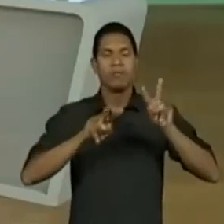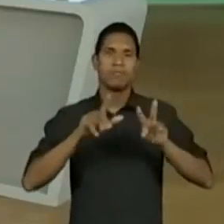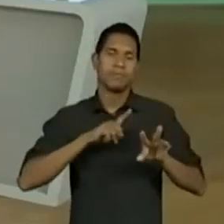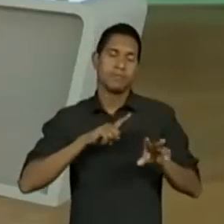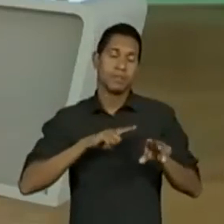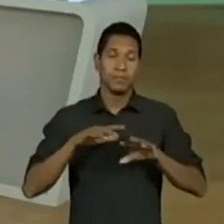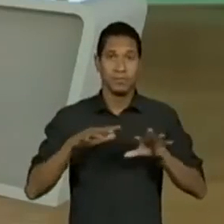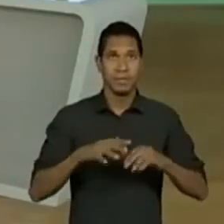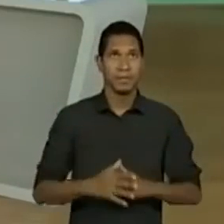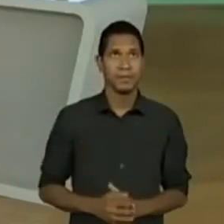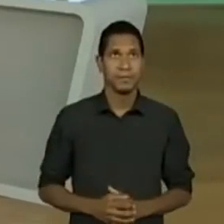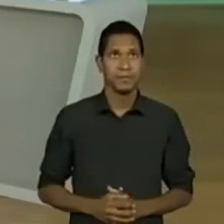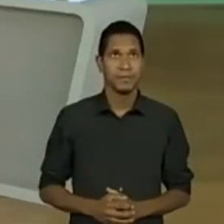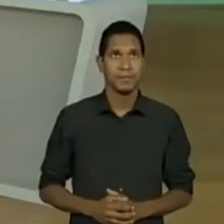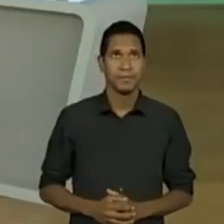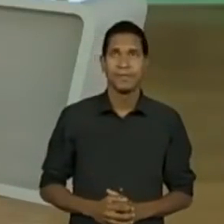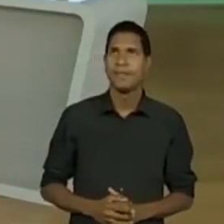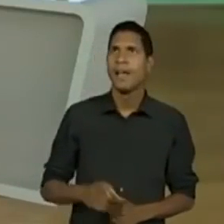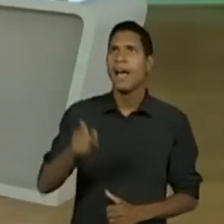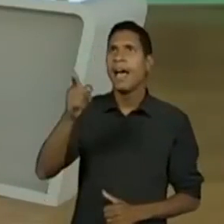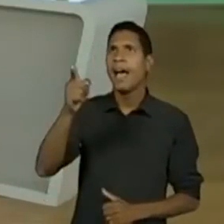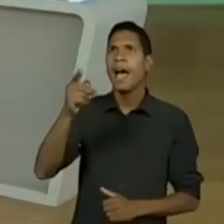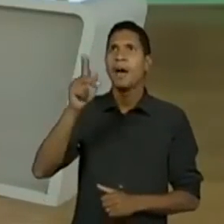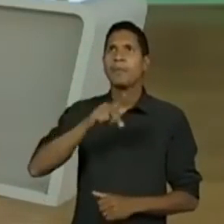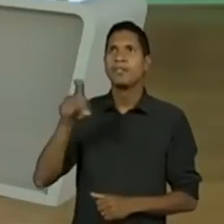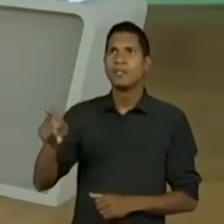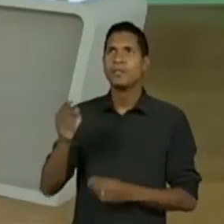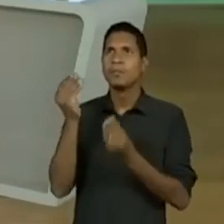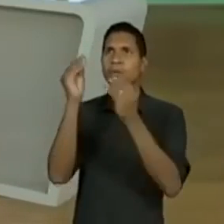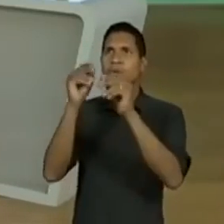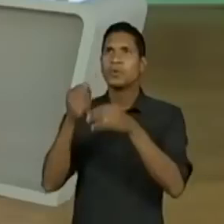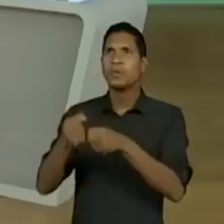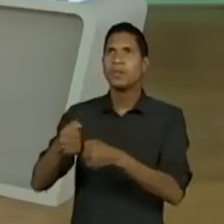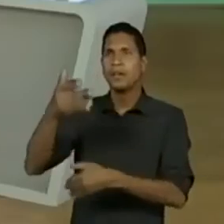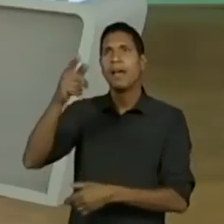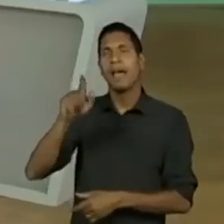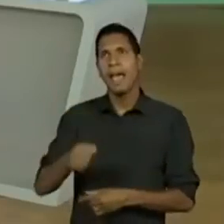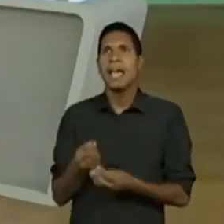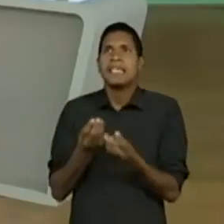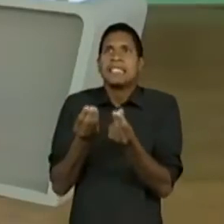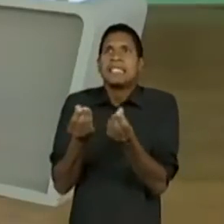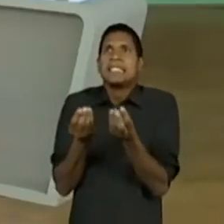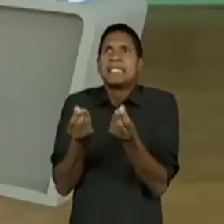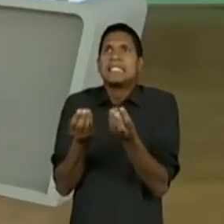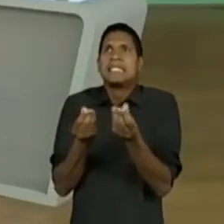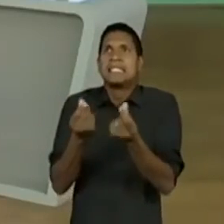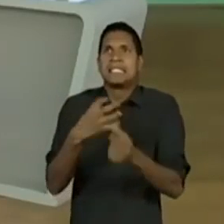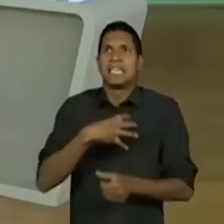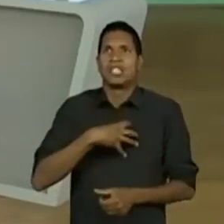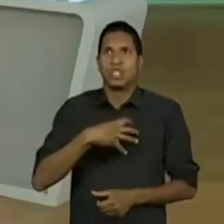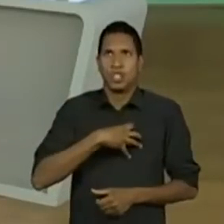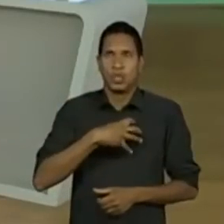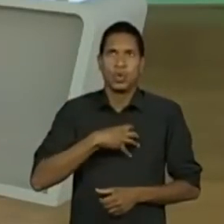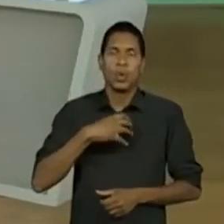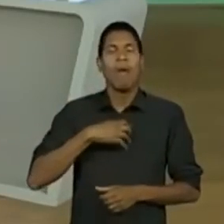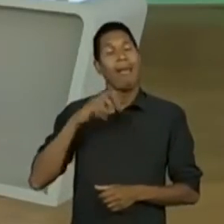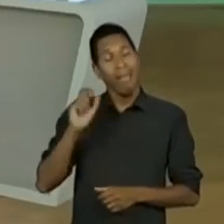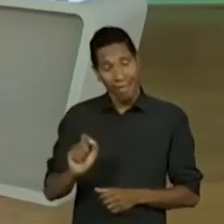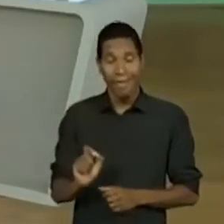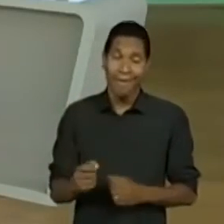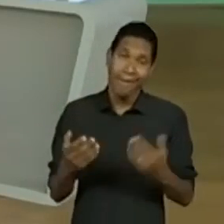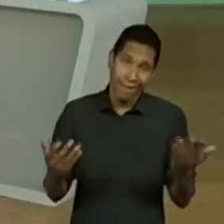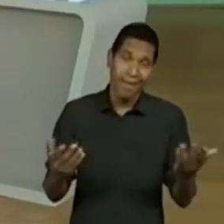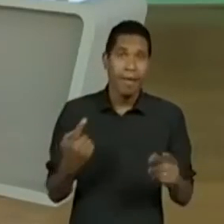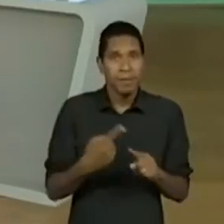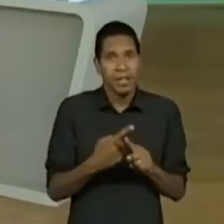parte... Ó, professora Cid Deia, já colocou pra mim, ó, a parte sensorial. Você tem outros recursos pra